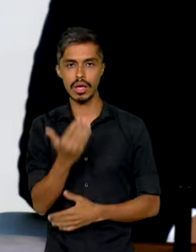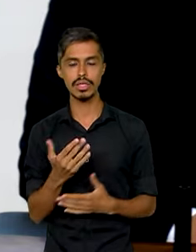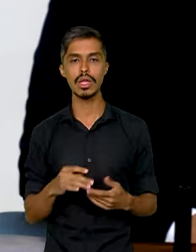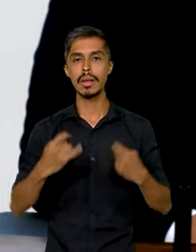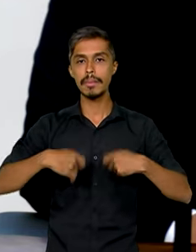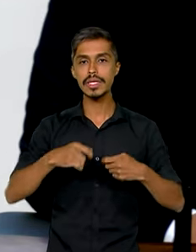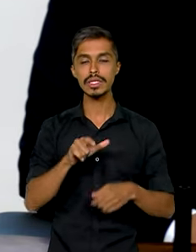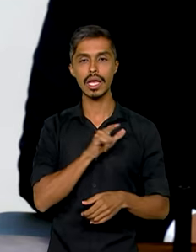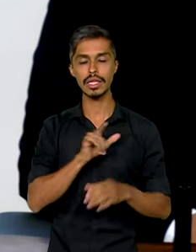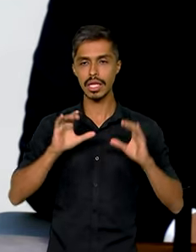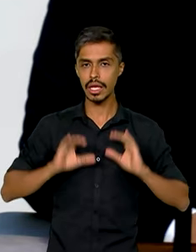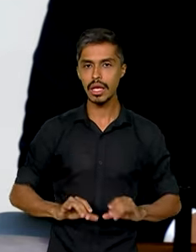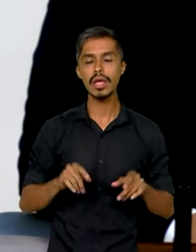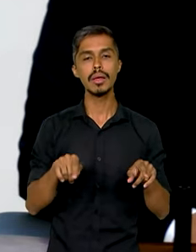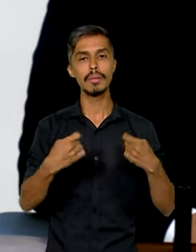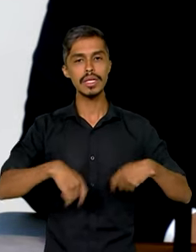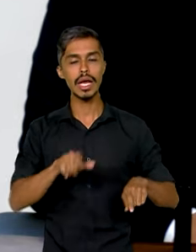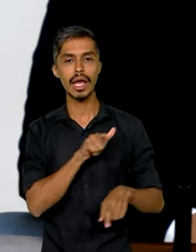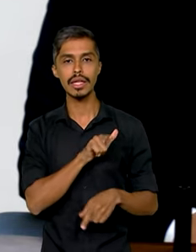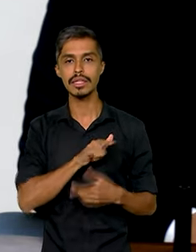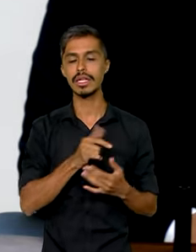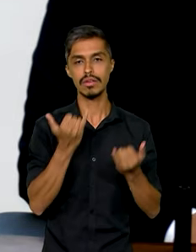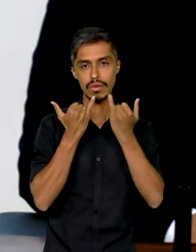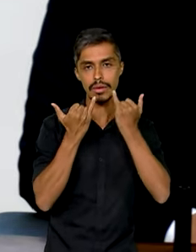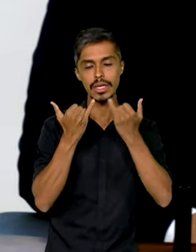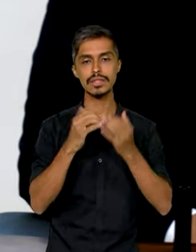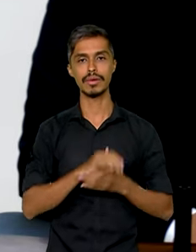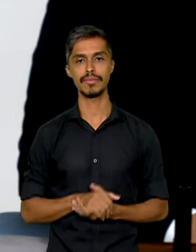a sociedade civil e não se constrói política pública sem dados.